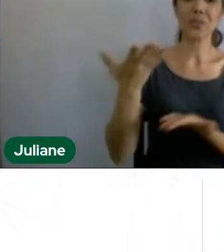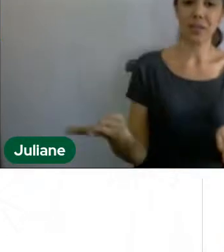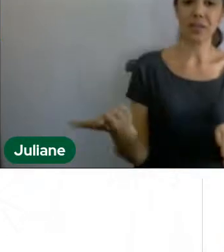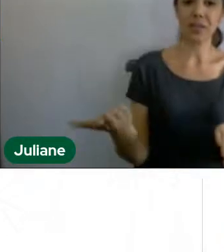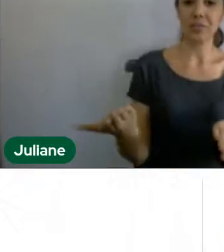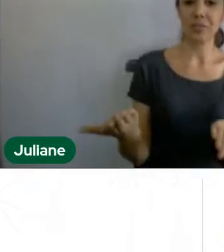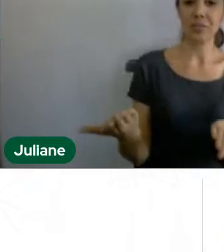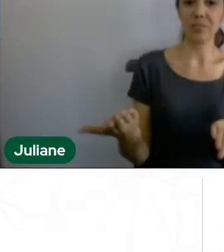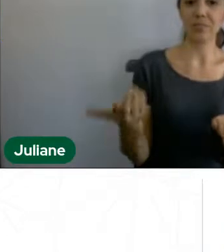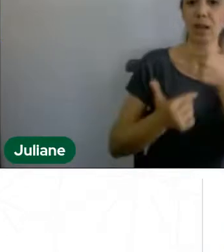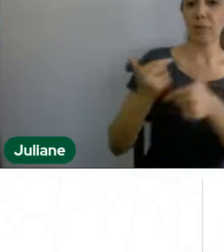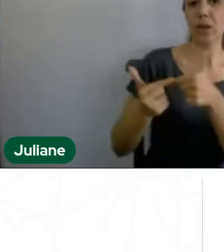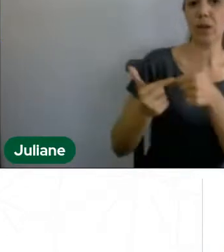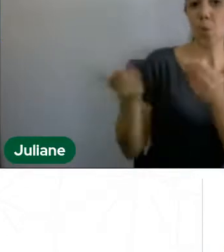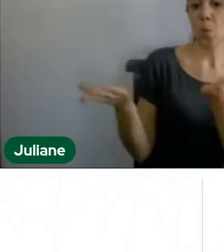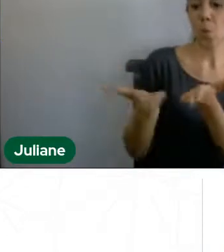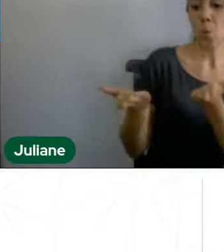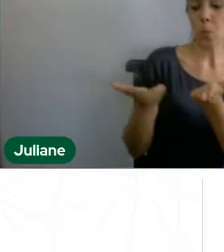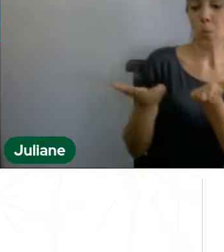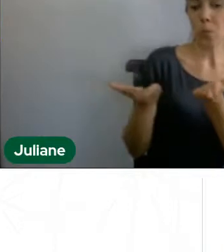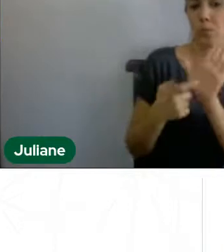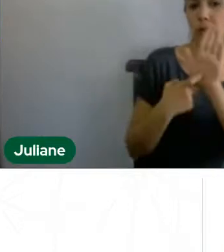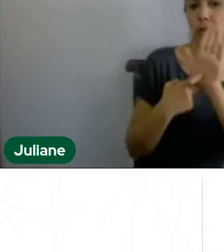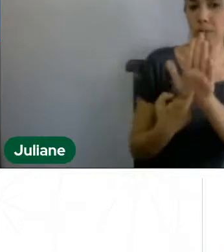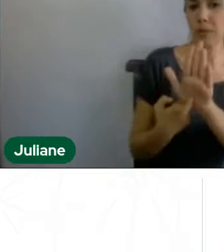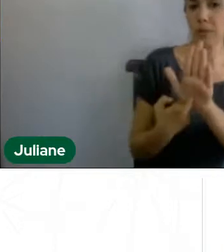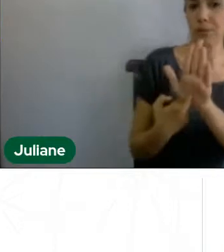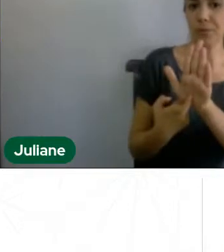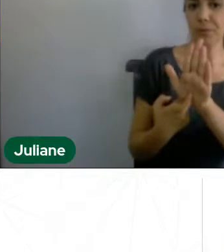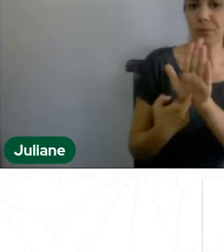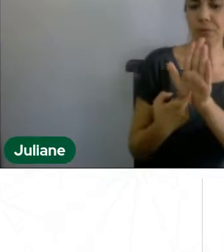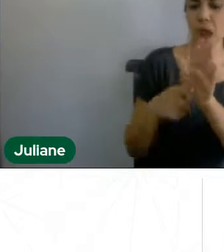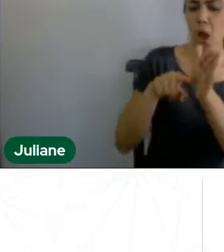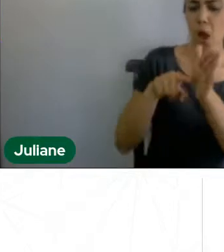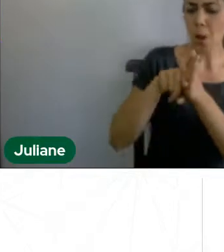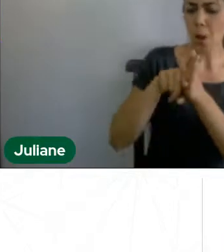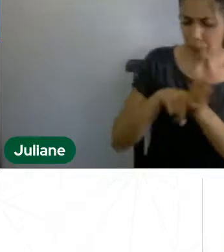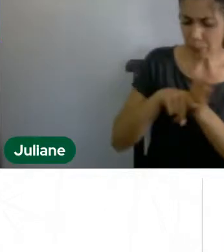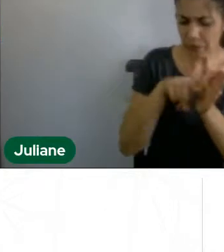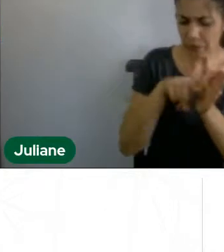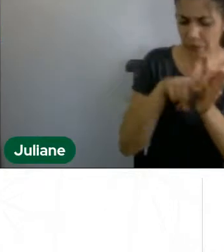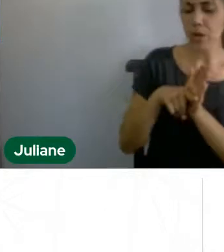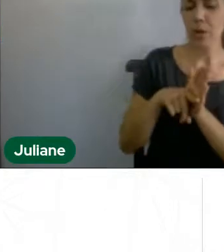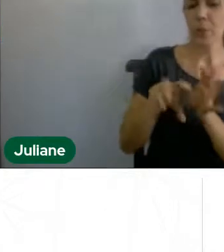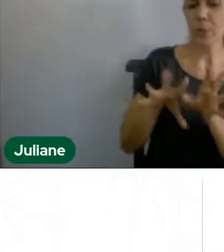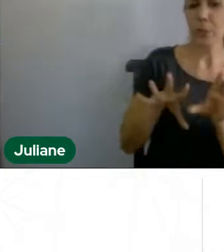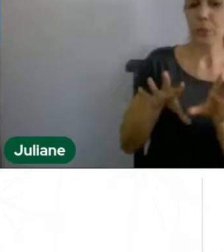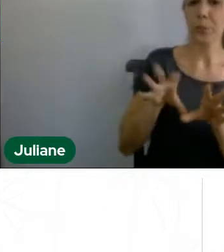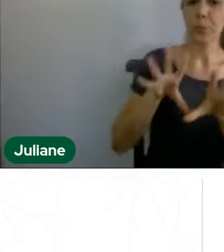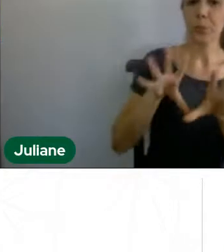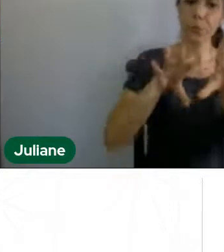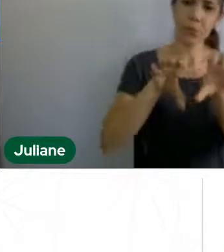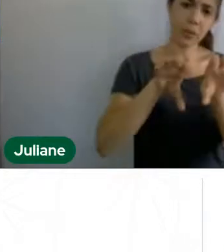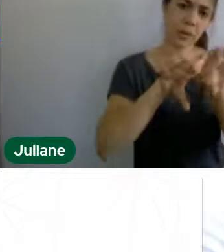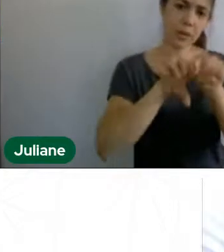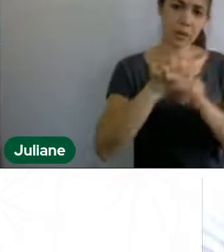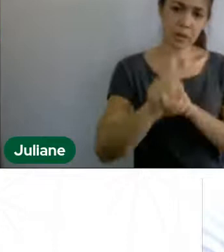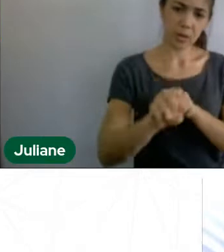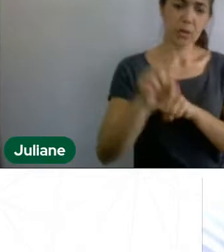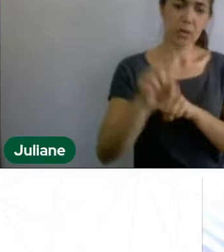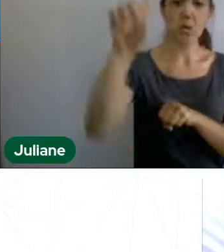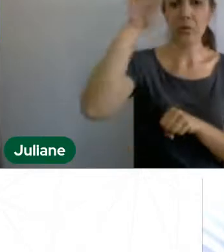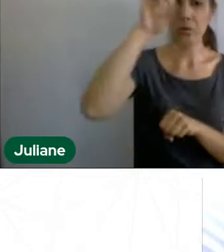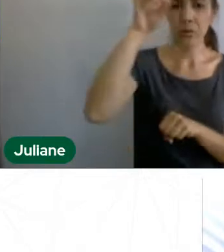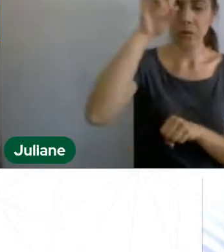é a apresentação, então, de pesquisa, formação, nos cotidianos, da rede Araucárias, o